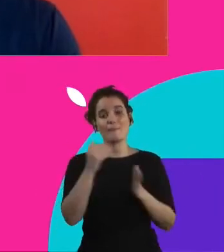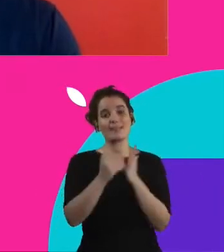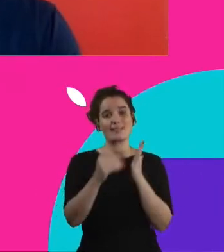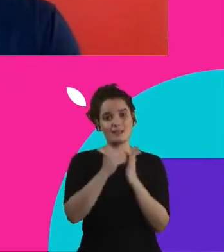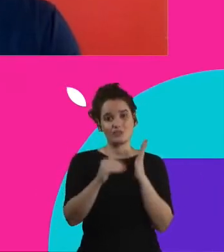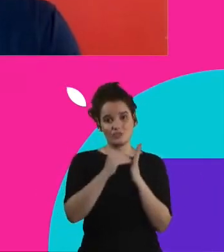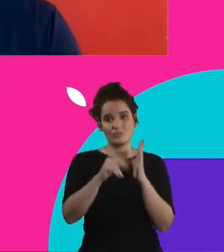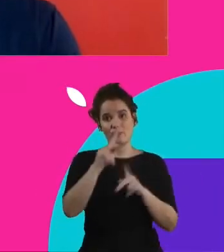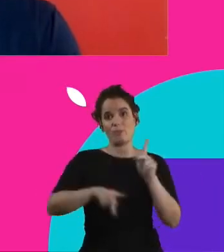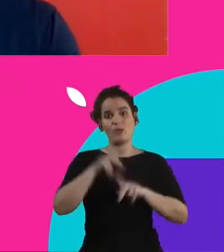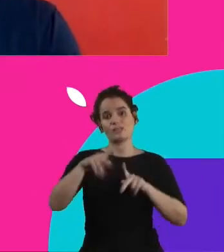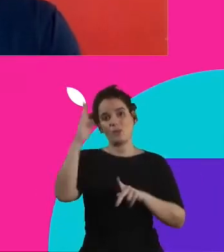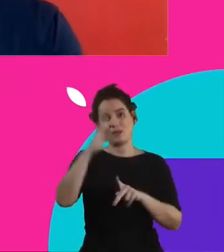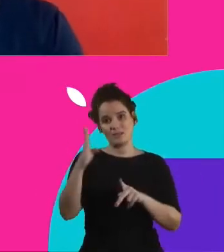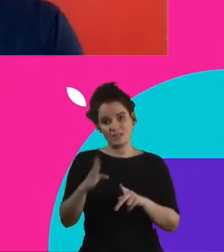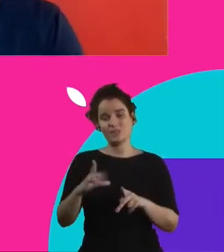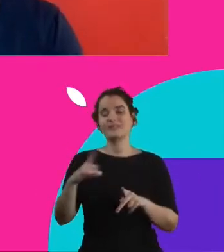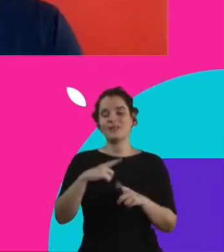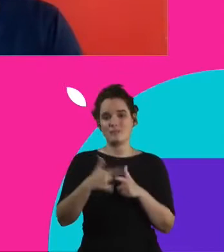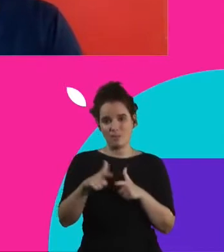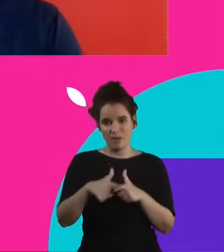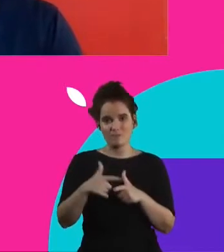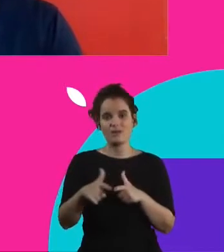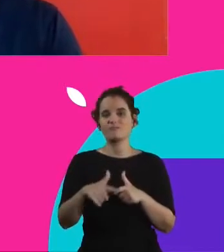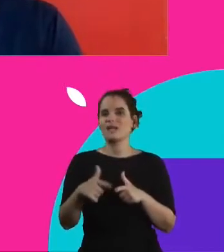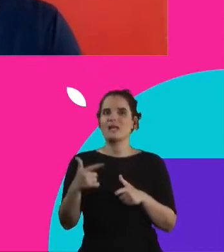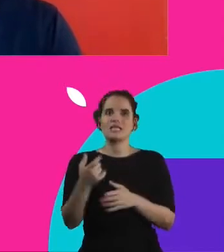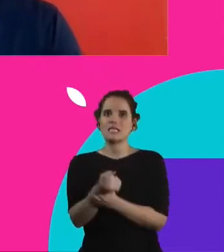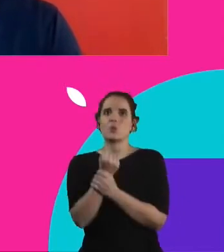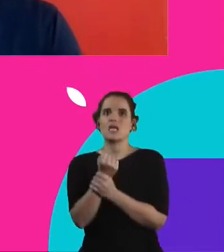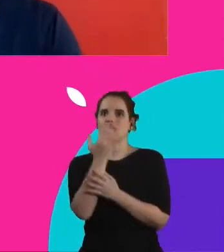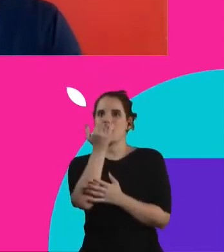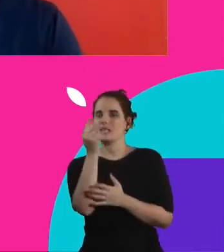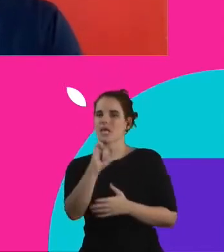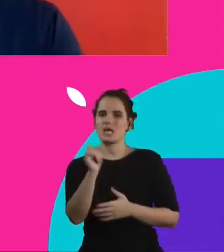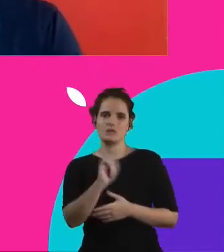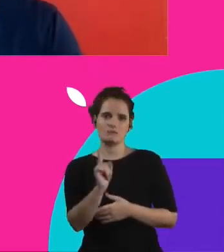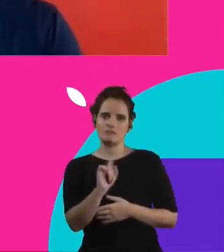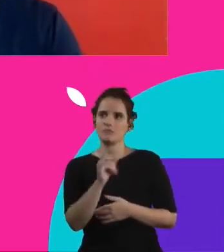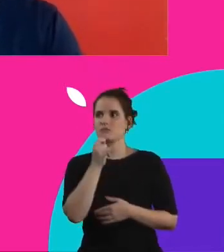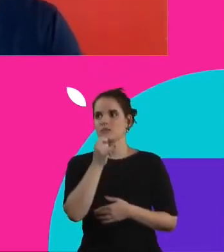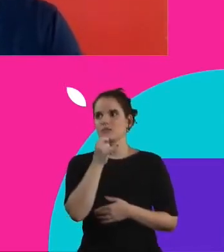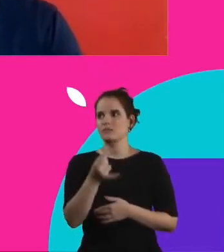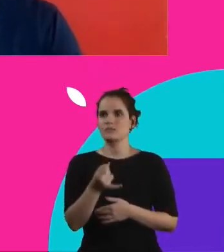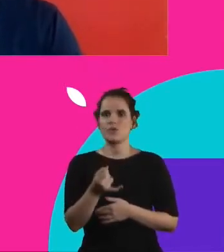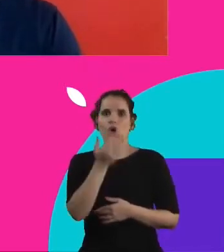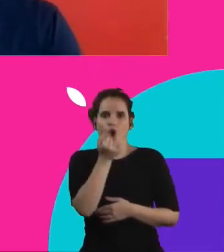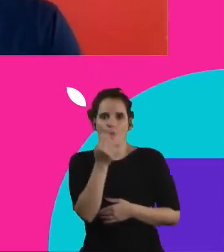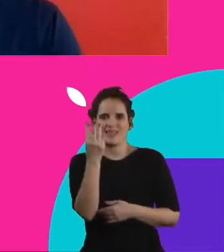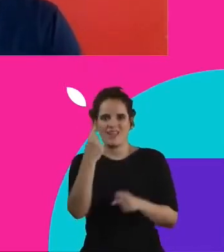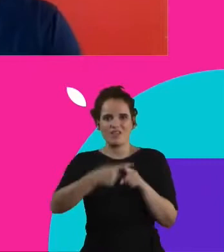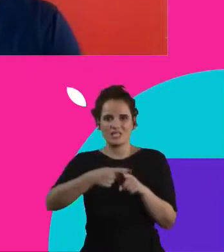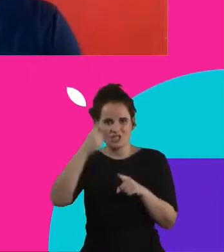população brasileira em situação com algum grau de insegurança alimentar, a gente chama, que são pessoas que não fazem as três refeições